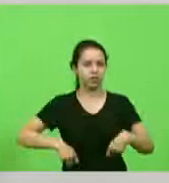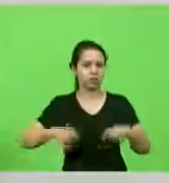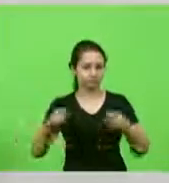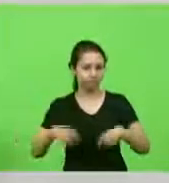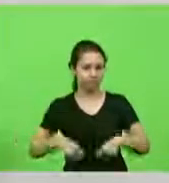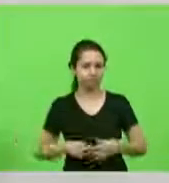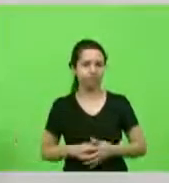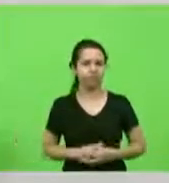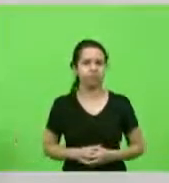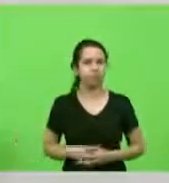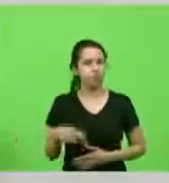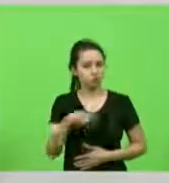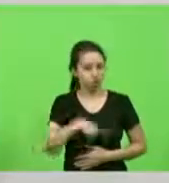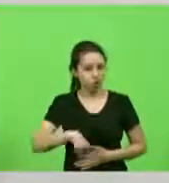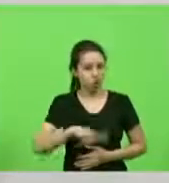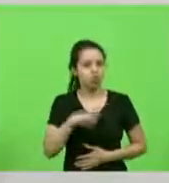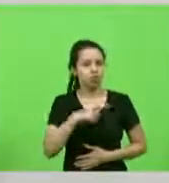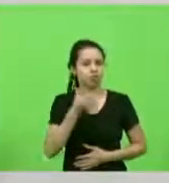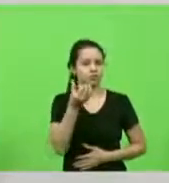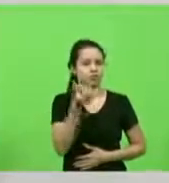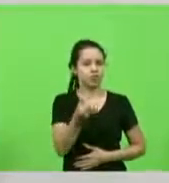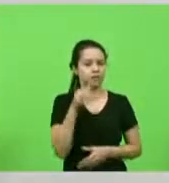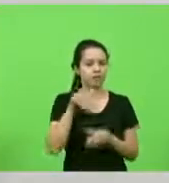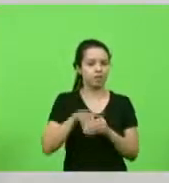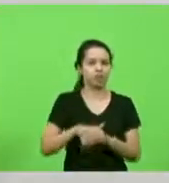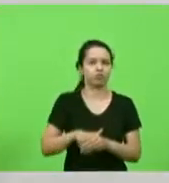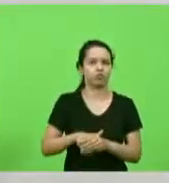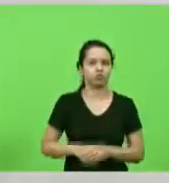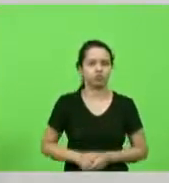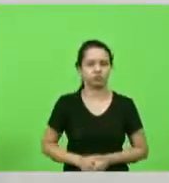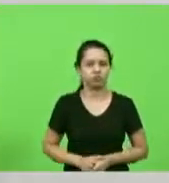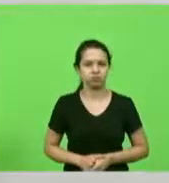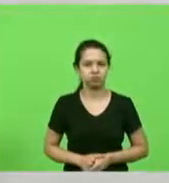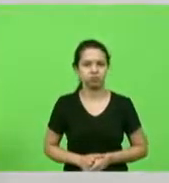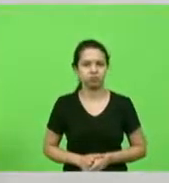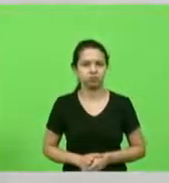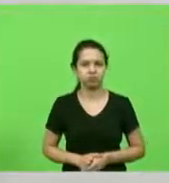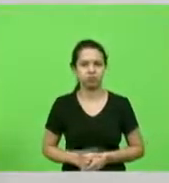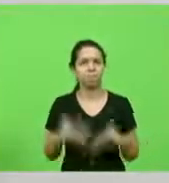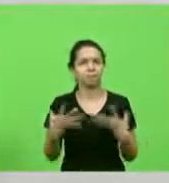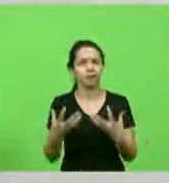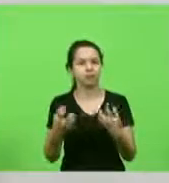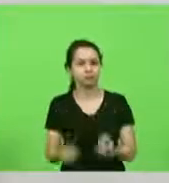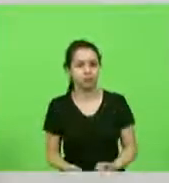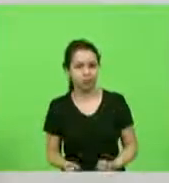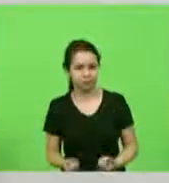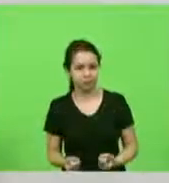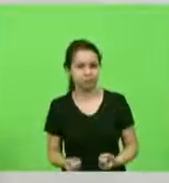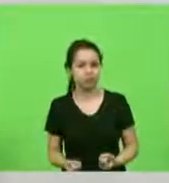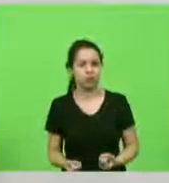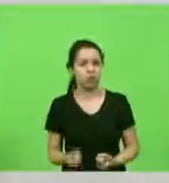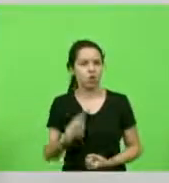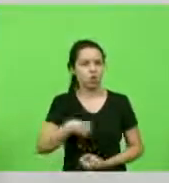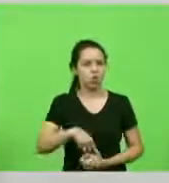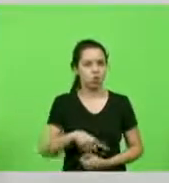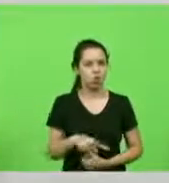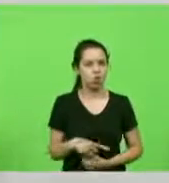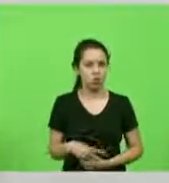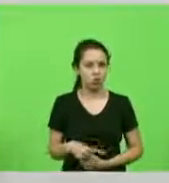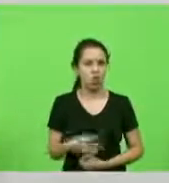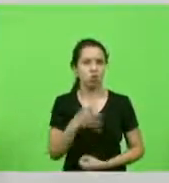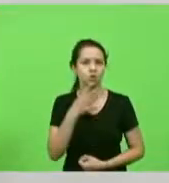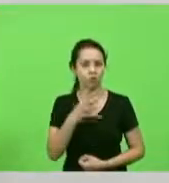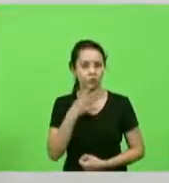nós já temos os seis votos para admissibilidade e nós não conhecemos o voto do presidente do